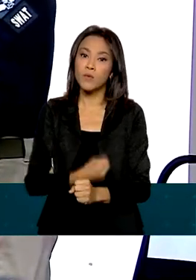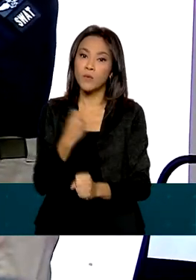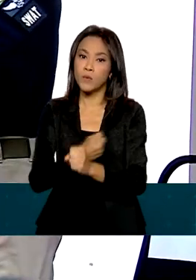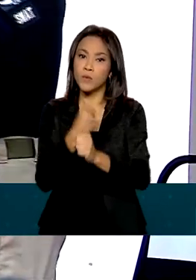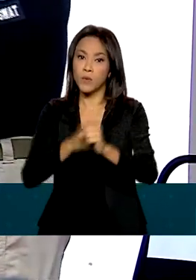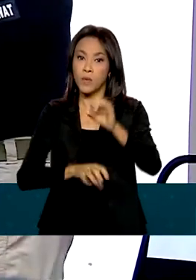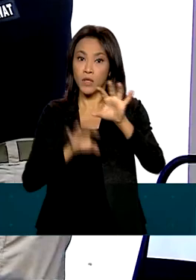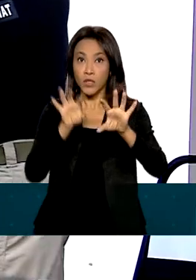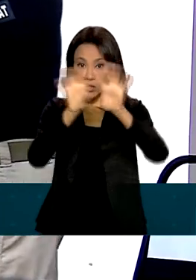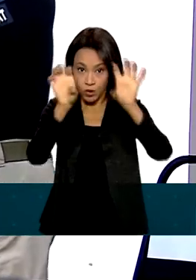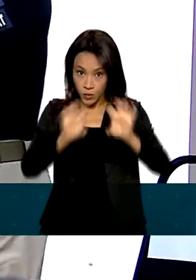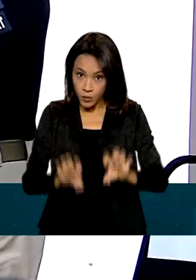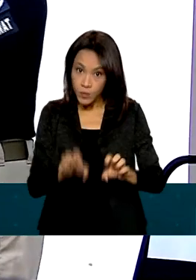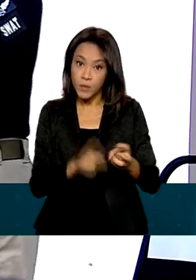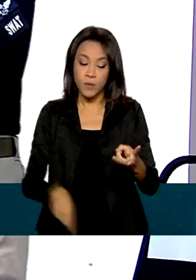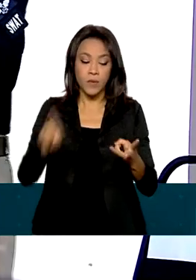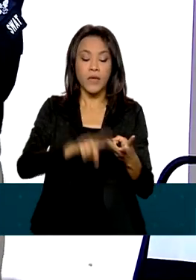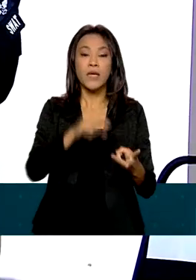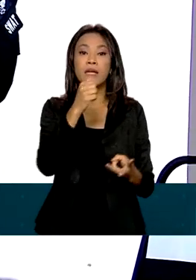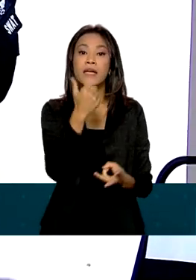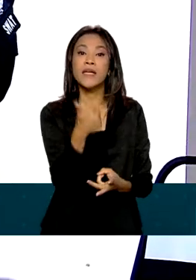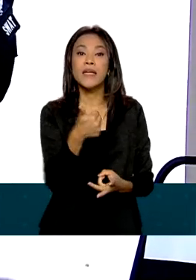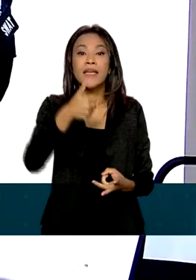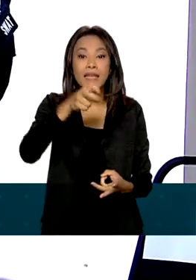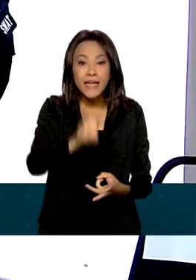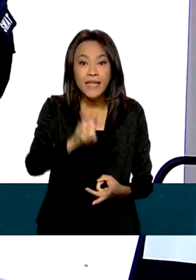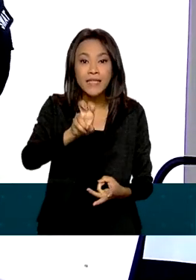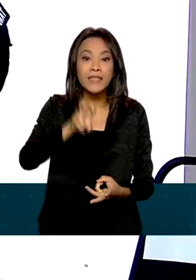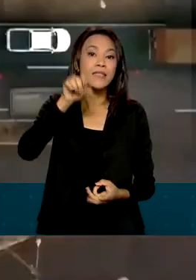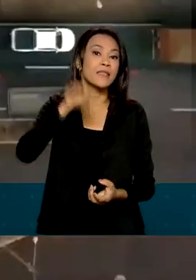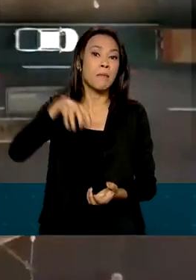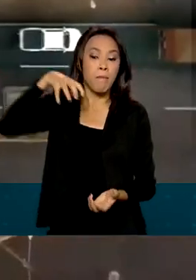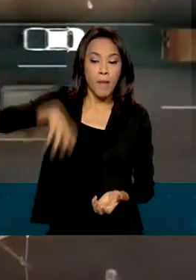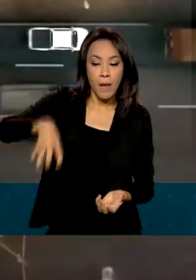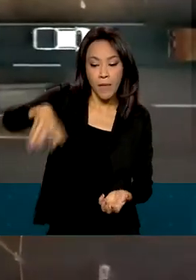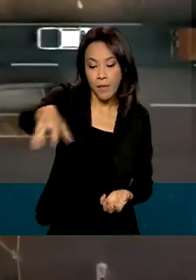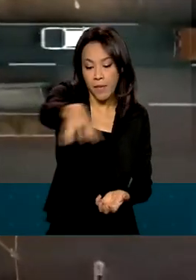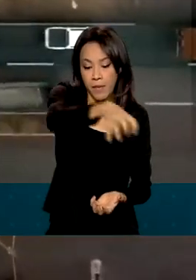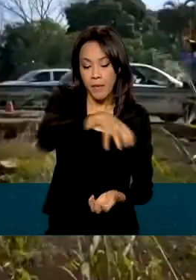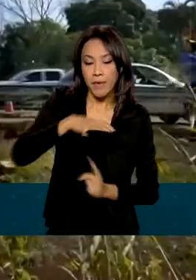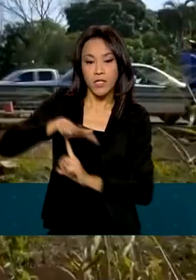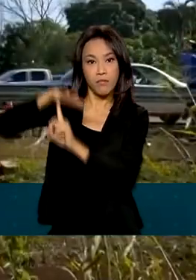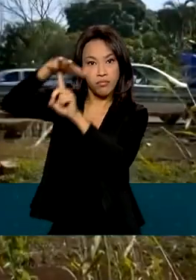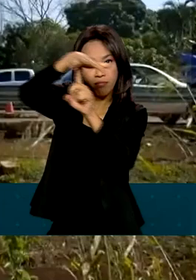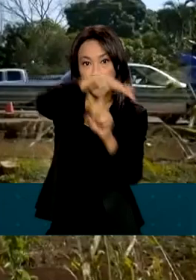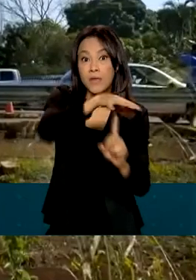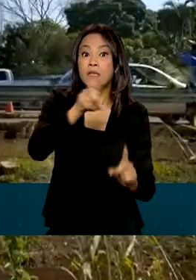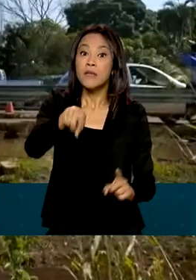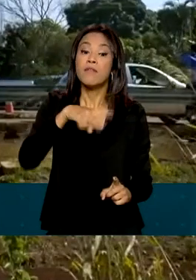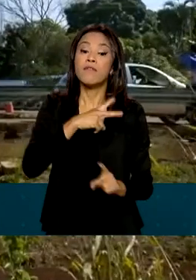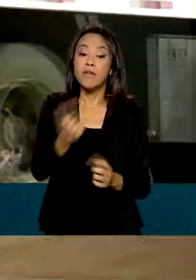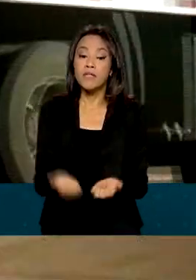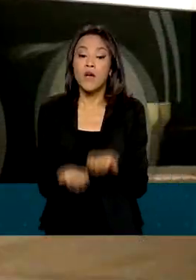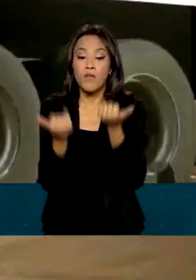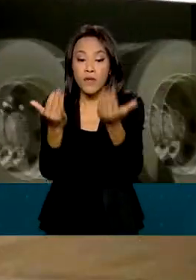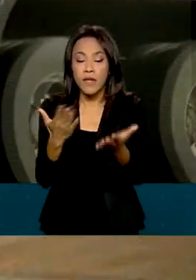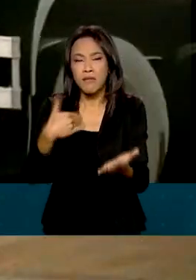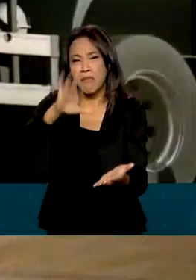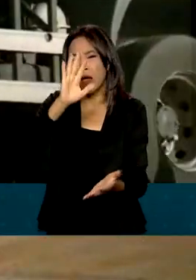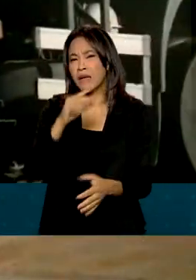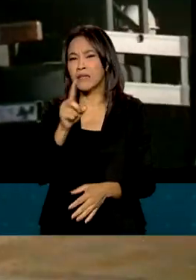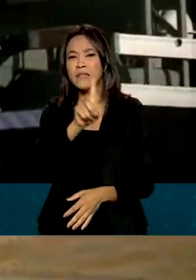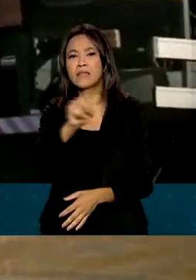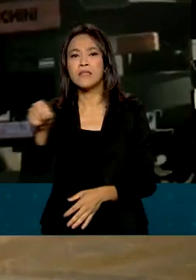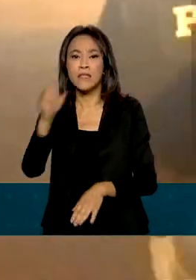da criação de 15 bases de operações aéreas regionais. Além disso, serão ofertados mais de 100 cursos